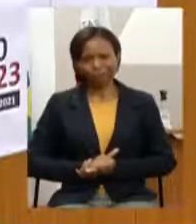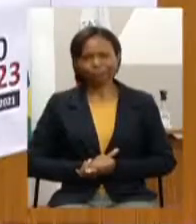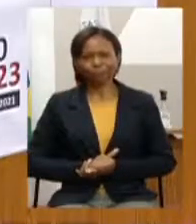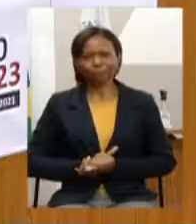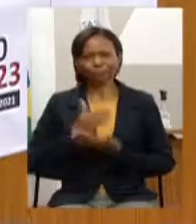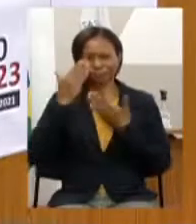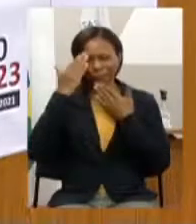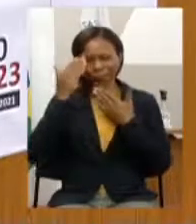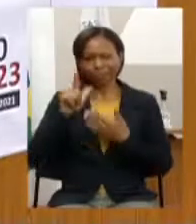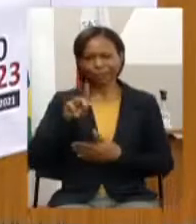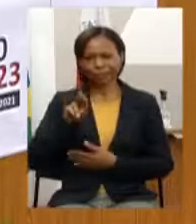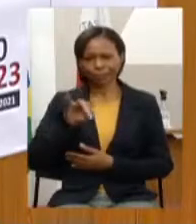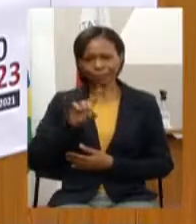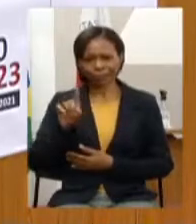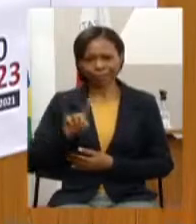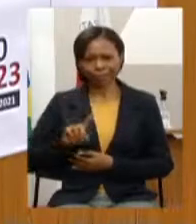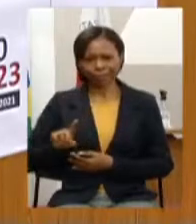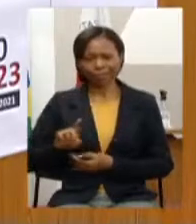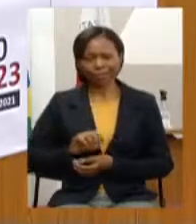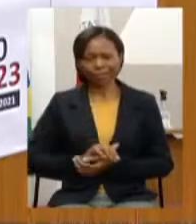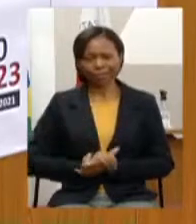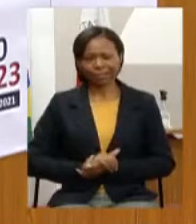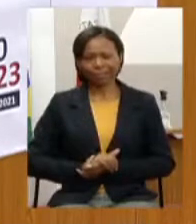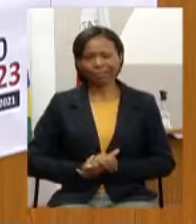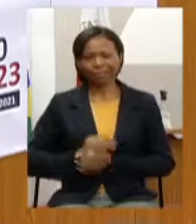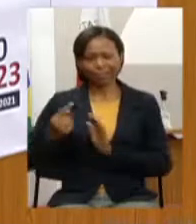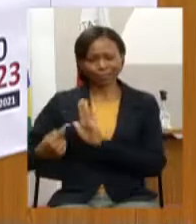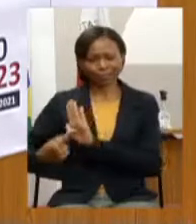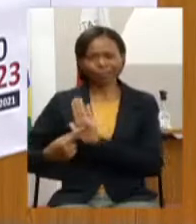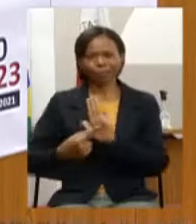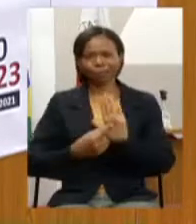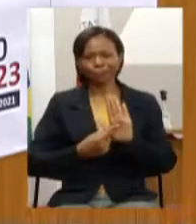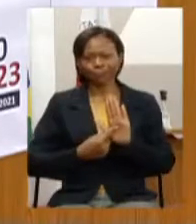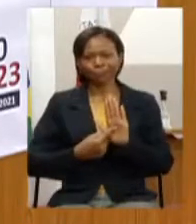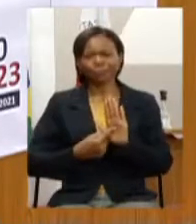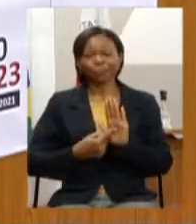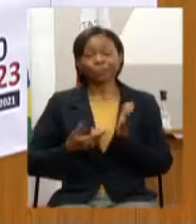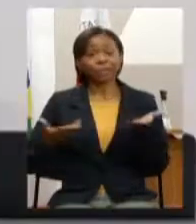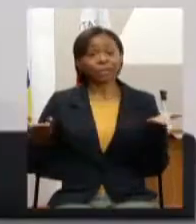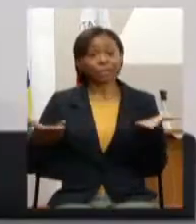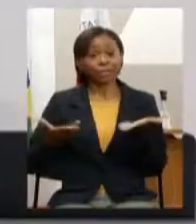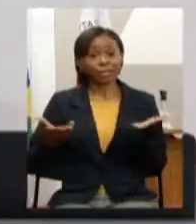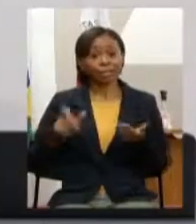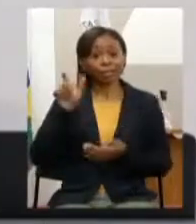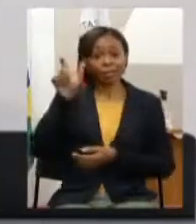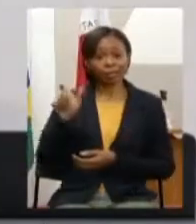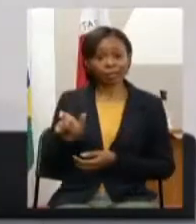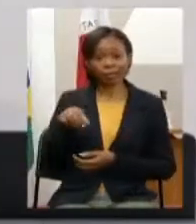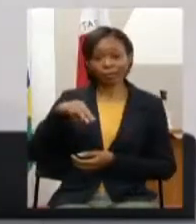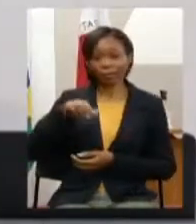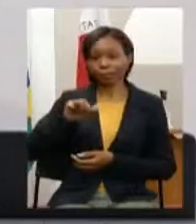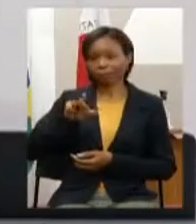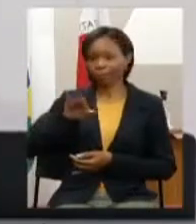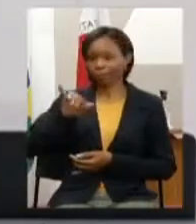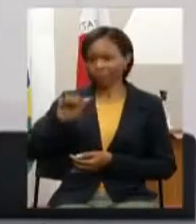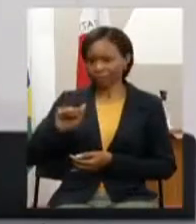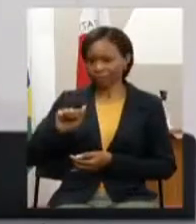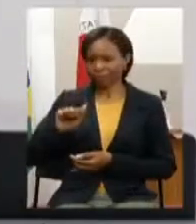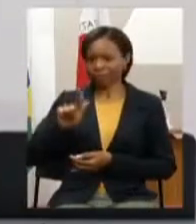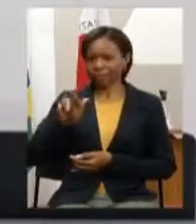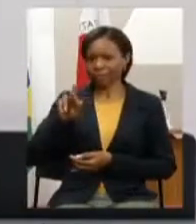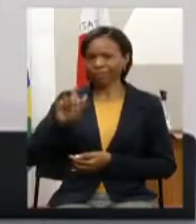Otávio muito obrigado pela apresentação passo agora a fala a Maria das Graças Fonseca